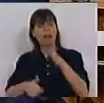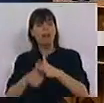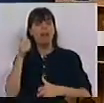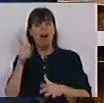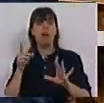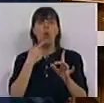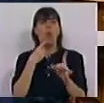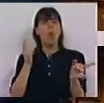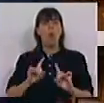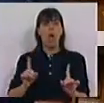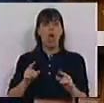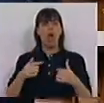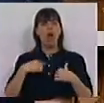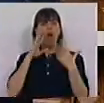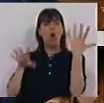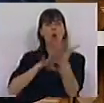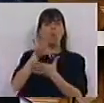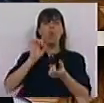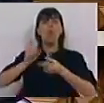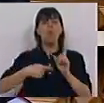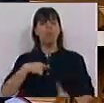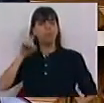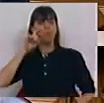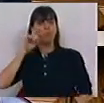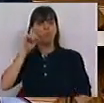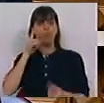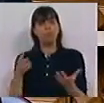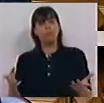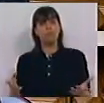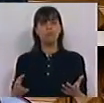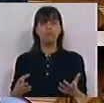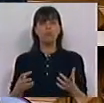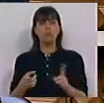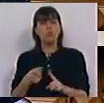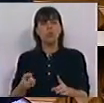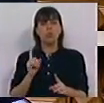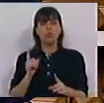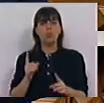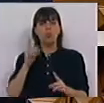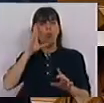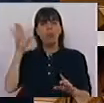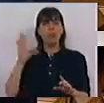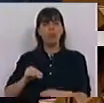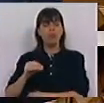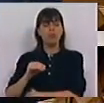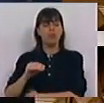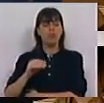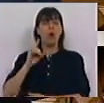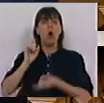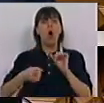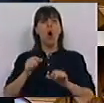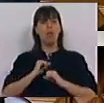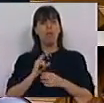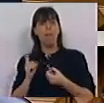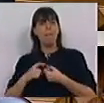não significa que nós confundamos aquilo que defendemos e que não saibamos quais são os